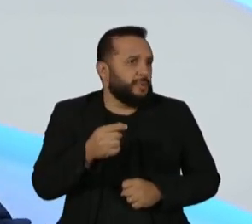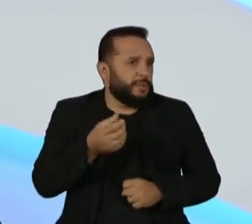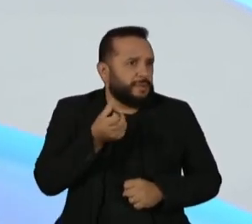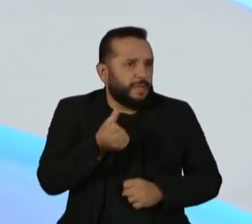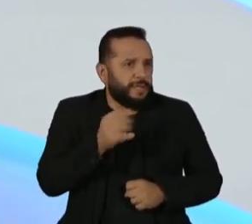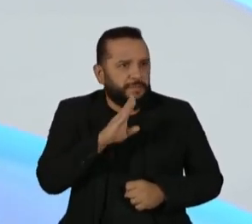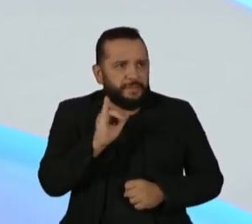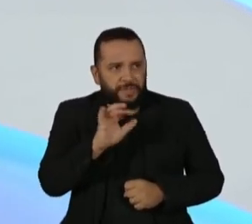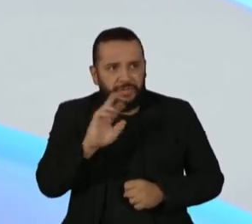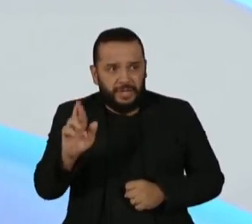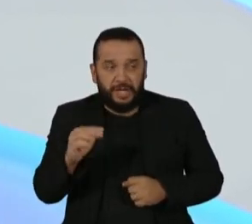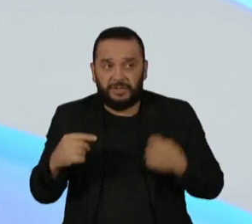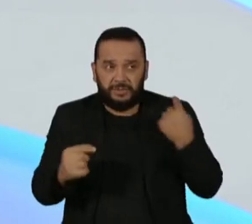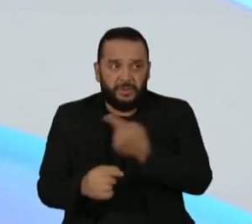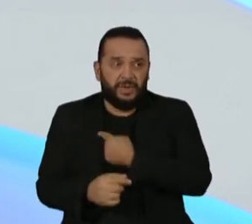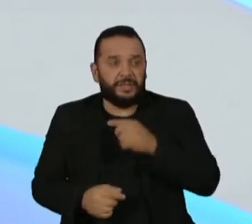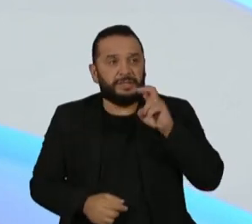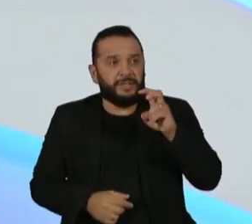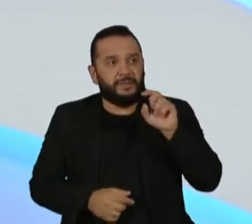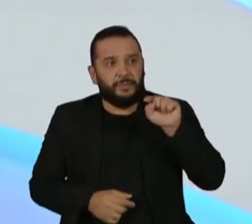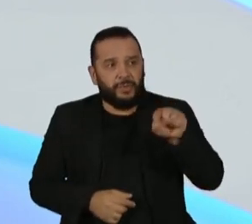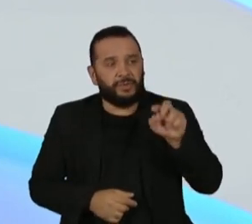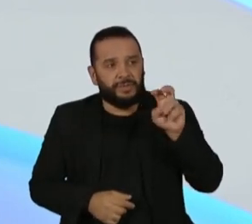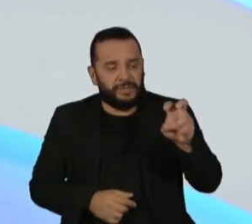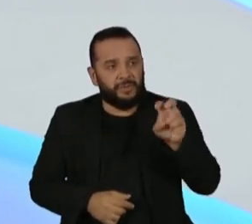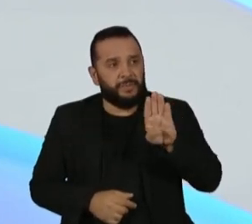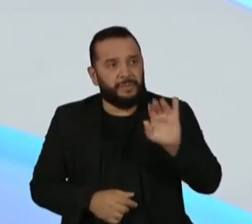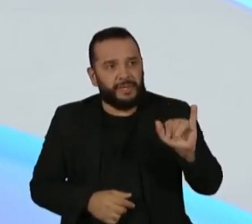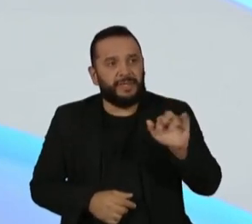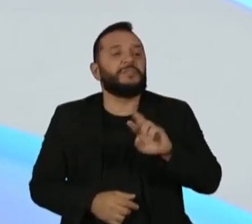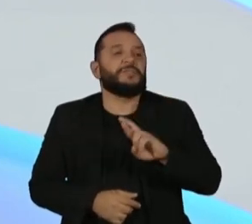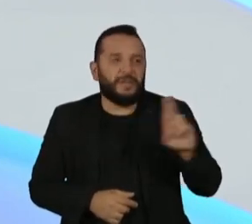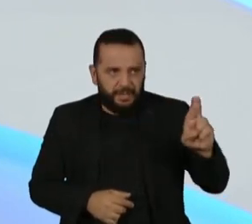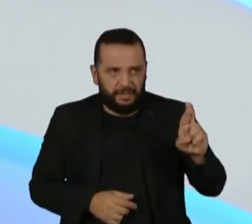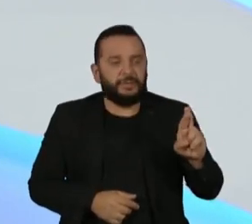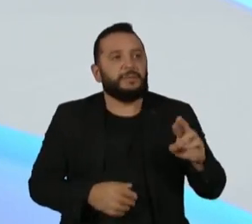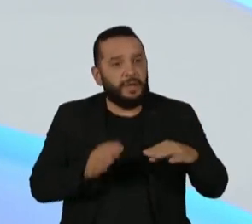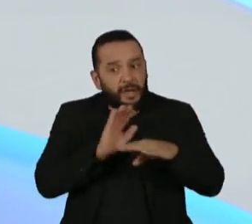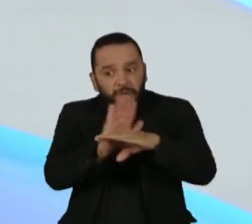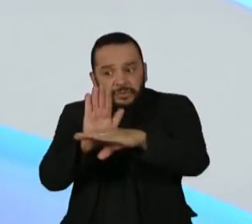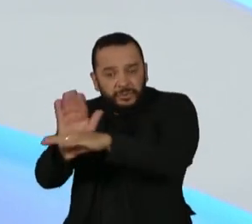nós estamos propondo algo em torno de 5,5 bilhões de reais para ter precavido e atender essas demandas que devem ocorrer.